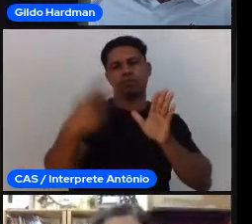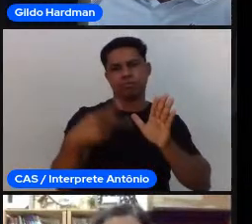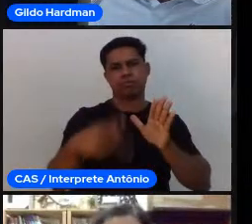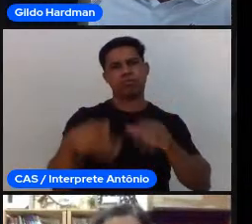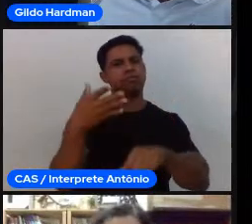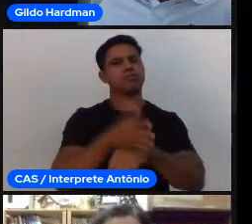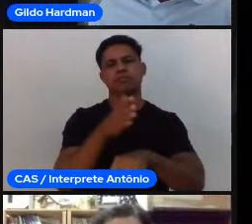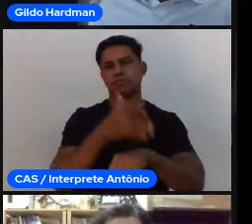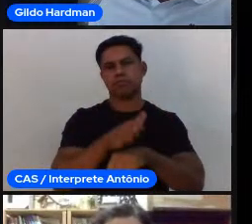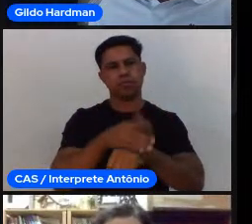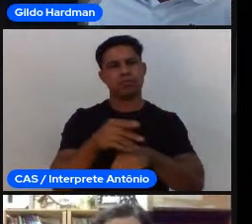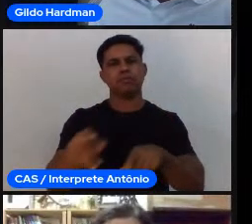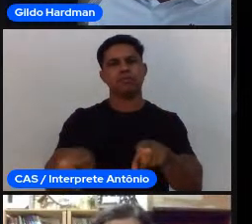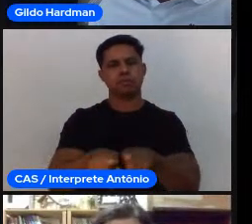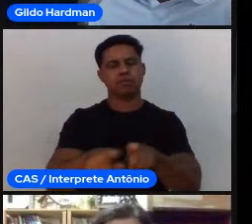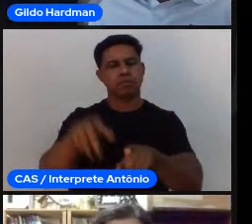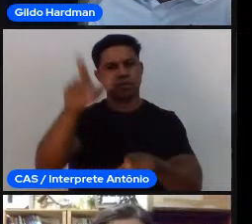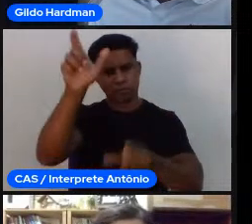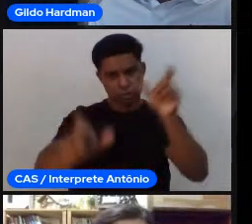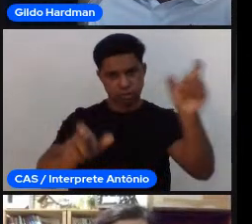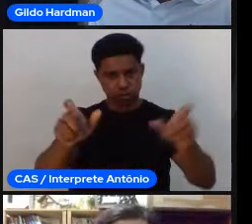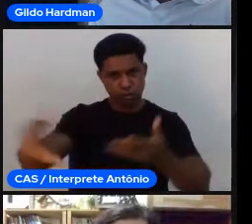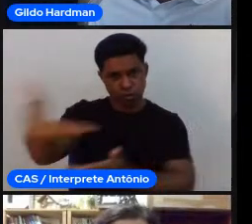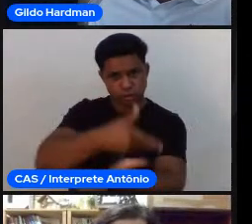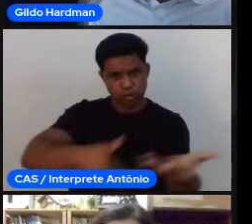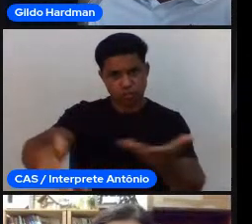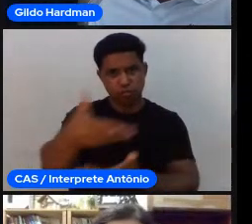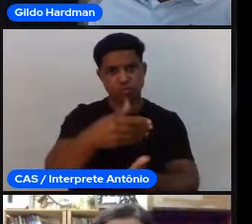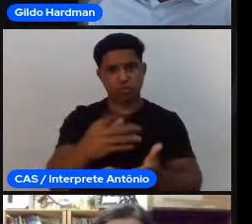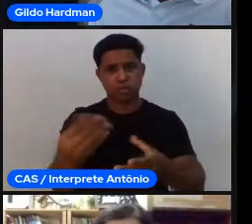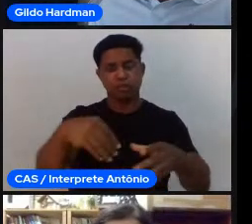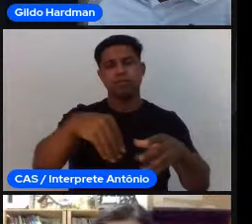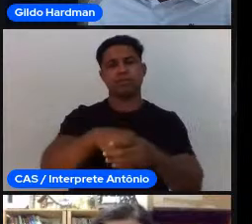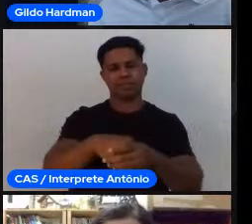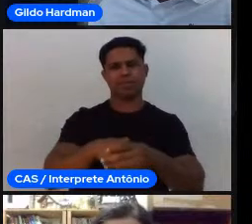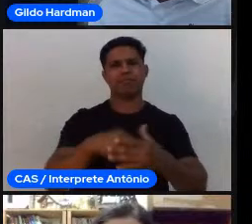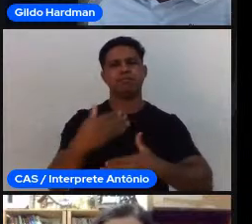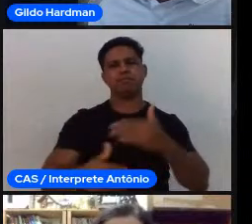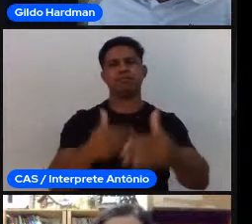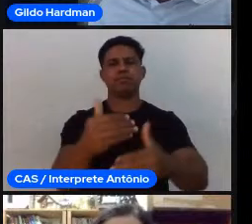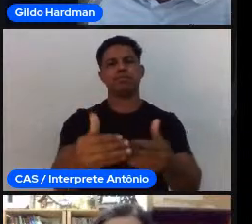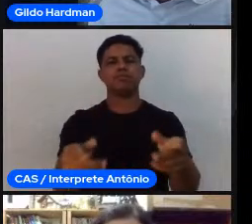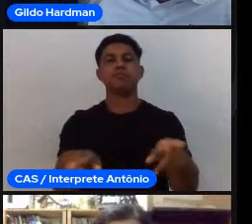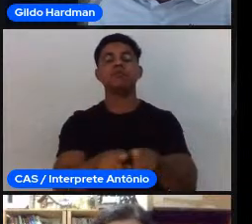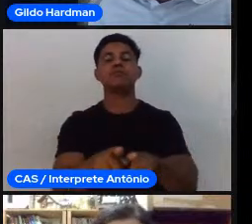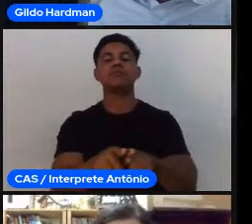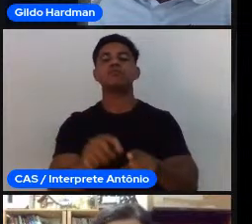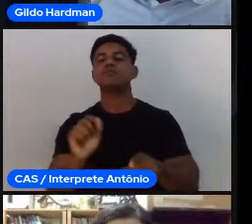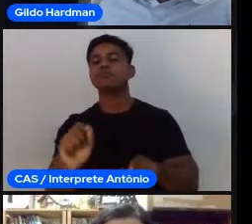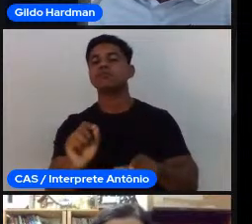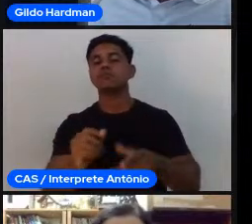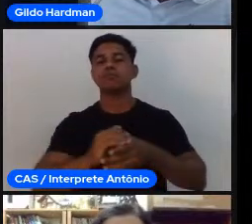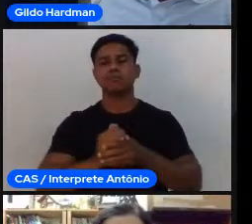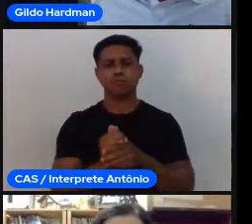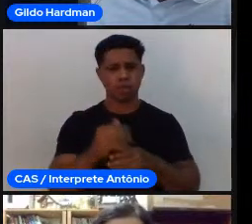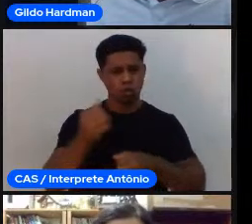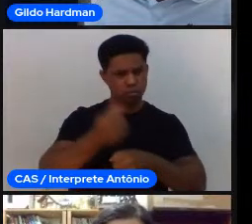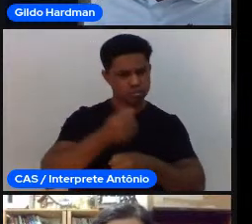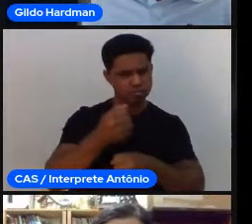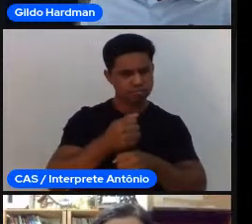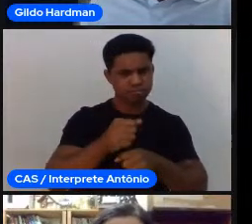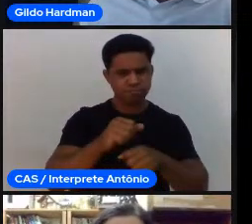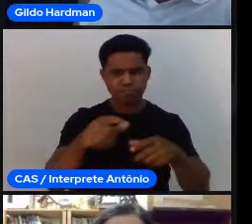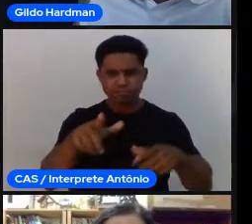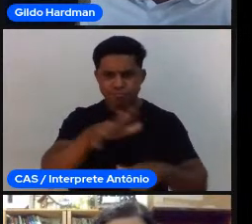envolvidas no processo como pais, dirigentes, construindo um cenário apropriado para que as pessoas queiram aprender e se